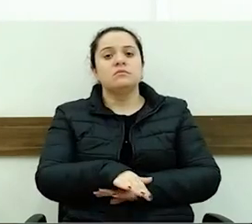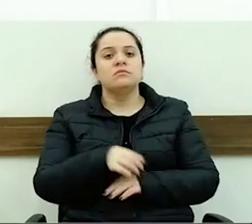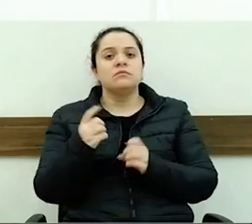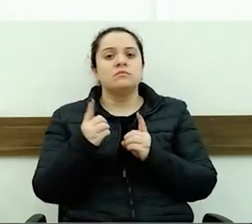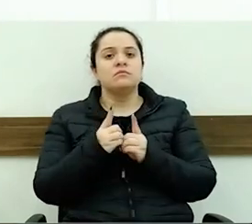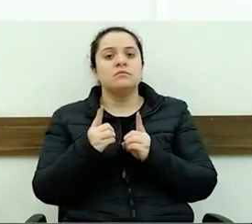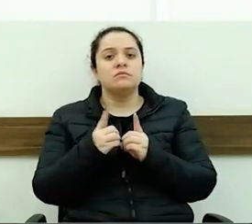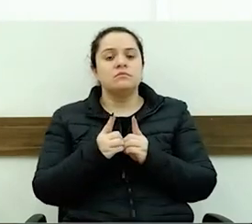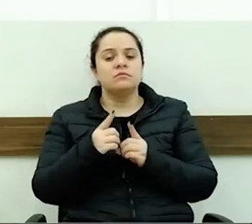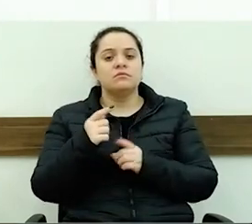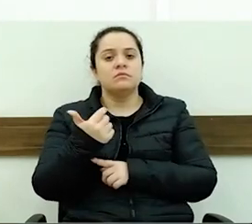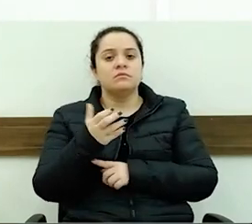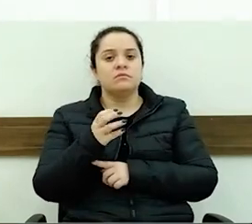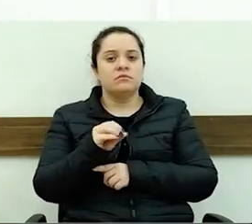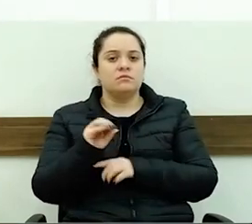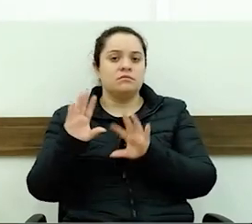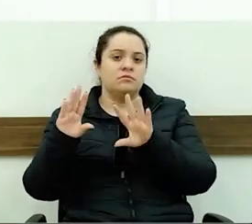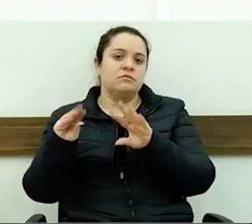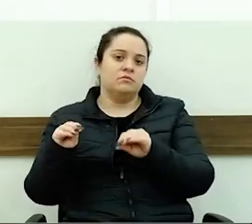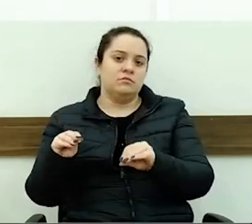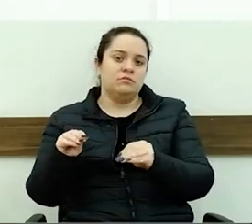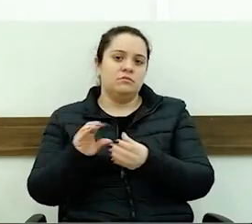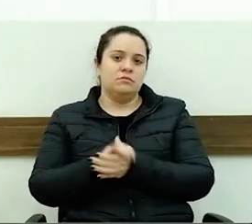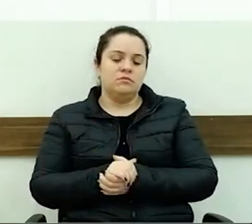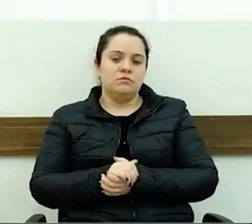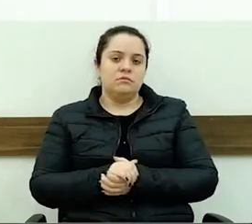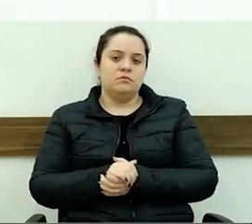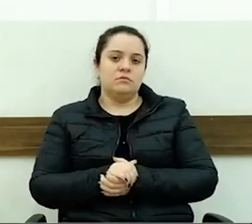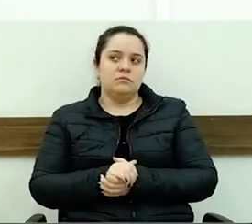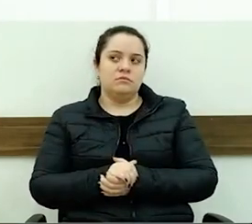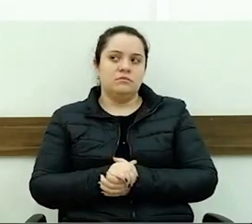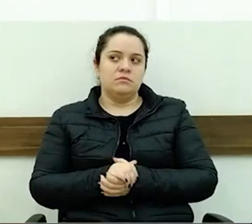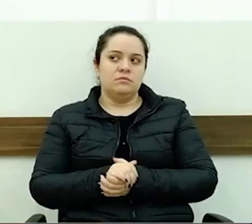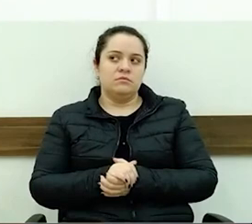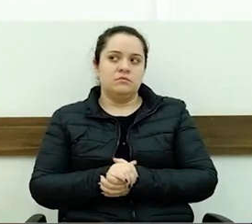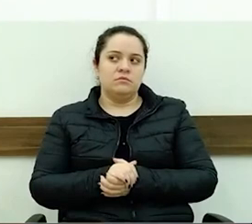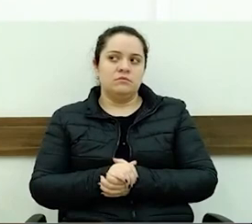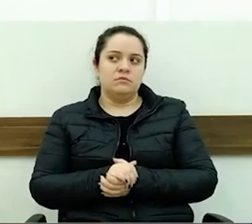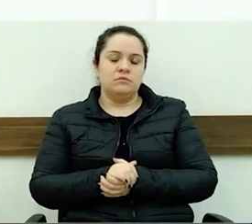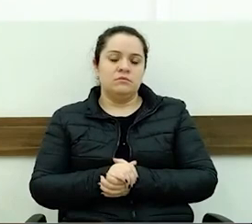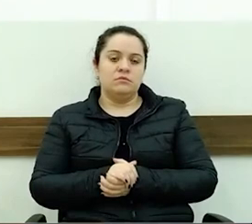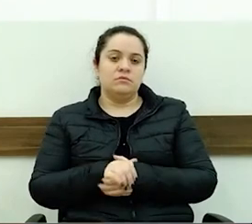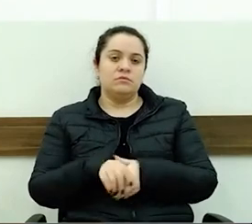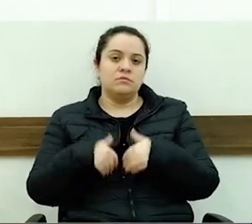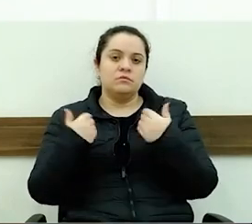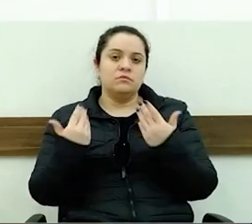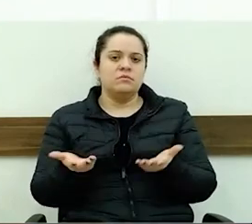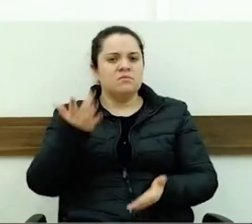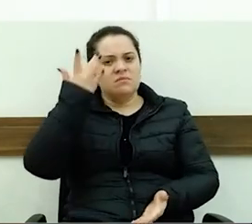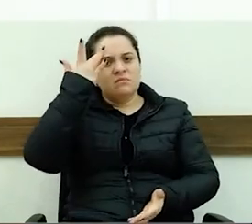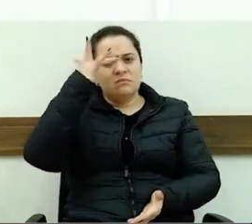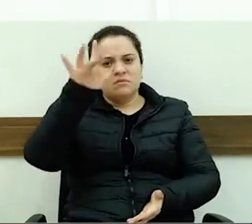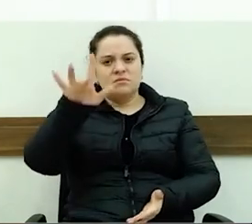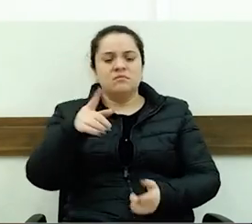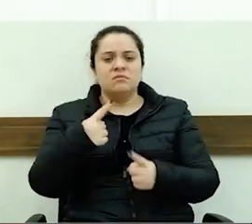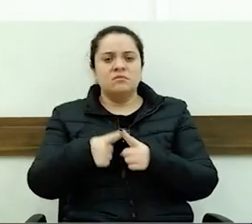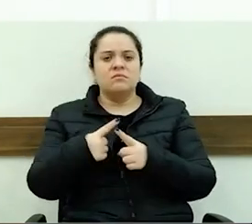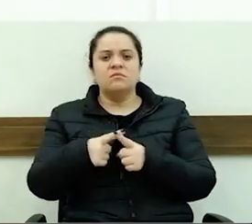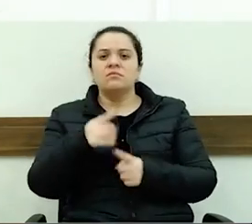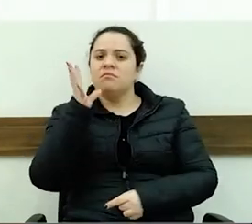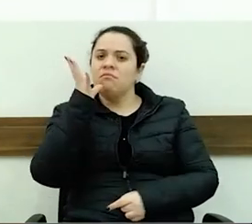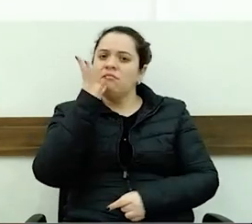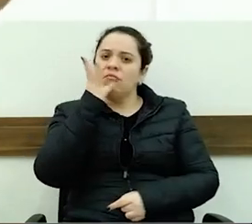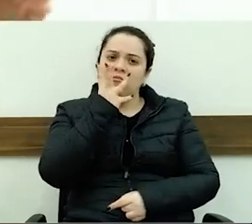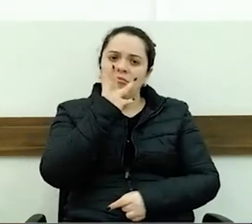às dez horas da noite. Então, não sei o porquê tanto demora, gente entende a justificativa,